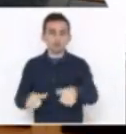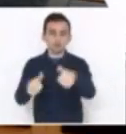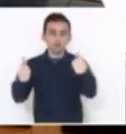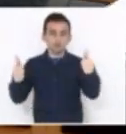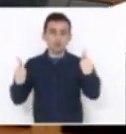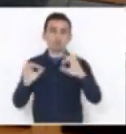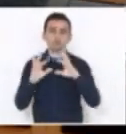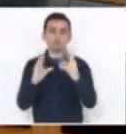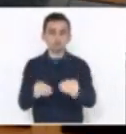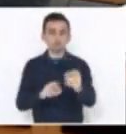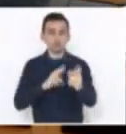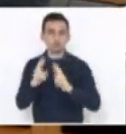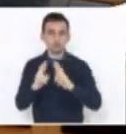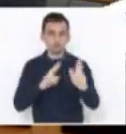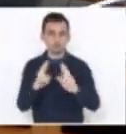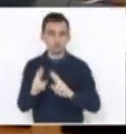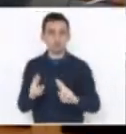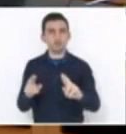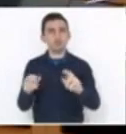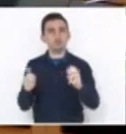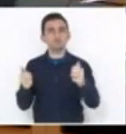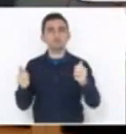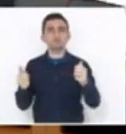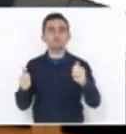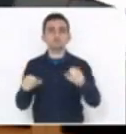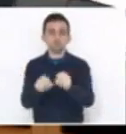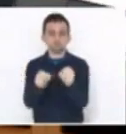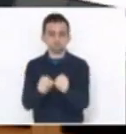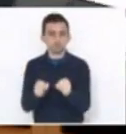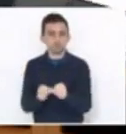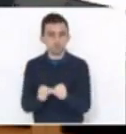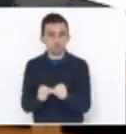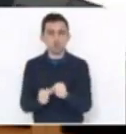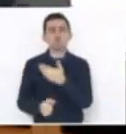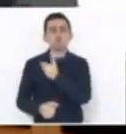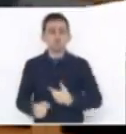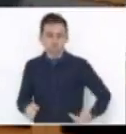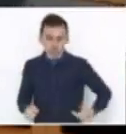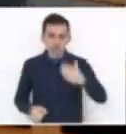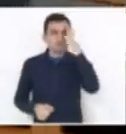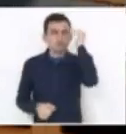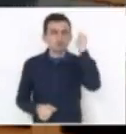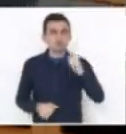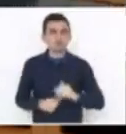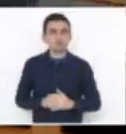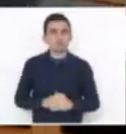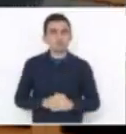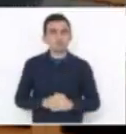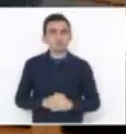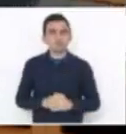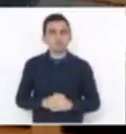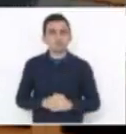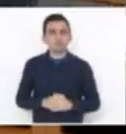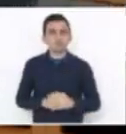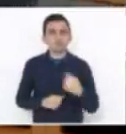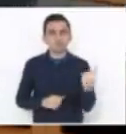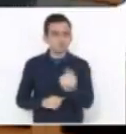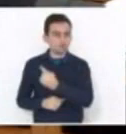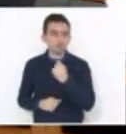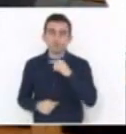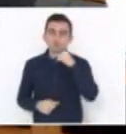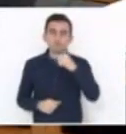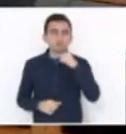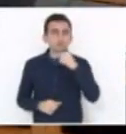das rodovias mais críticas, porque elas não podem continuar assim. O governo está ciente disso. Mas você não tem como vincular hoje